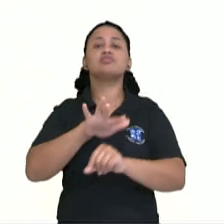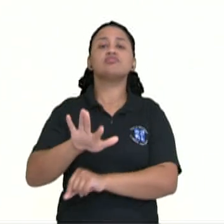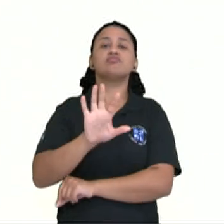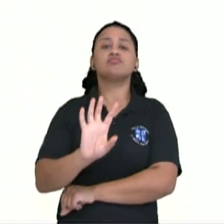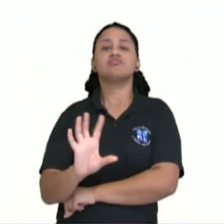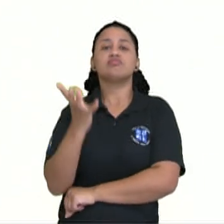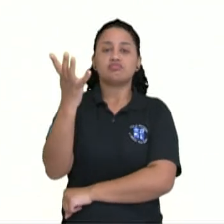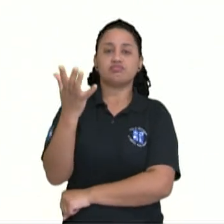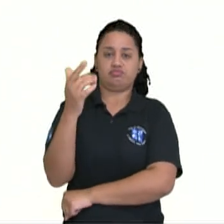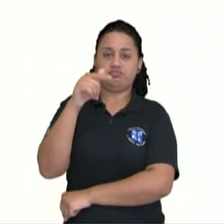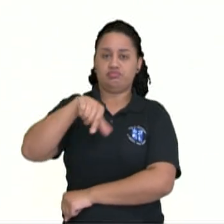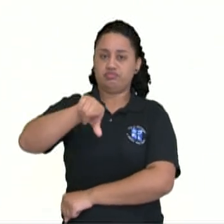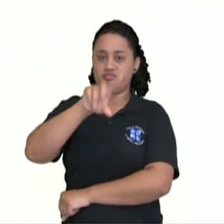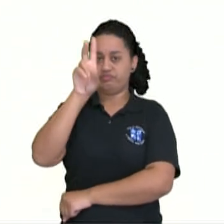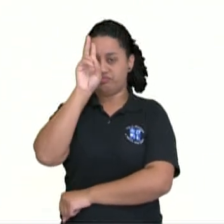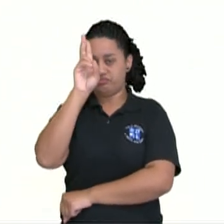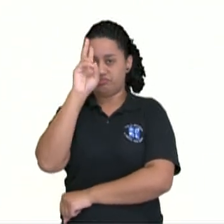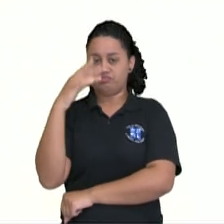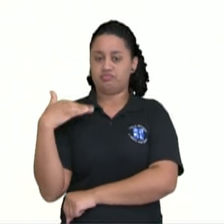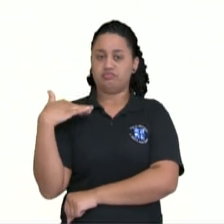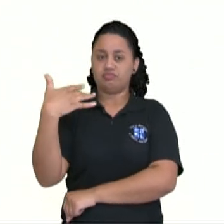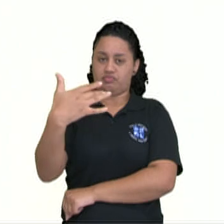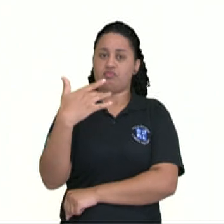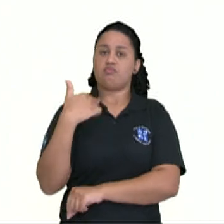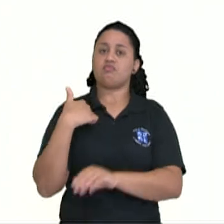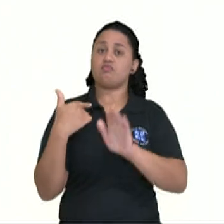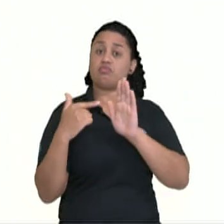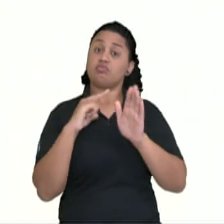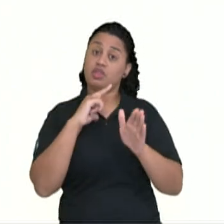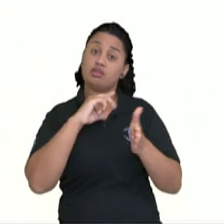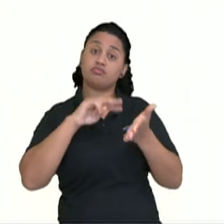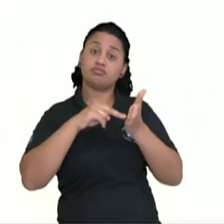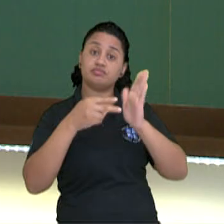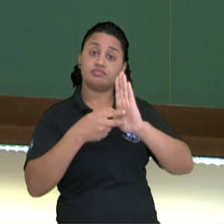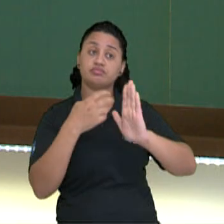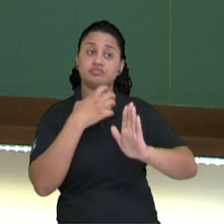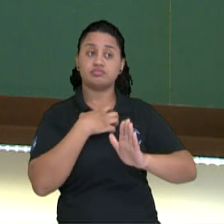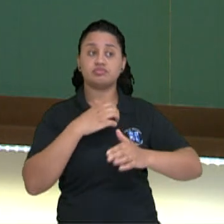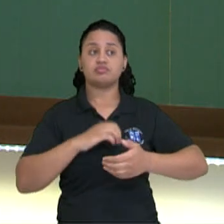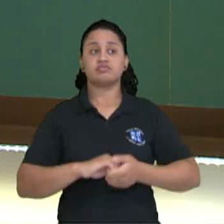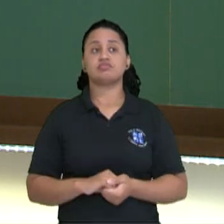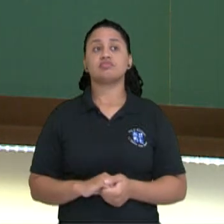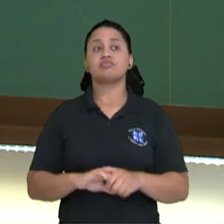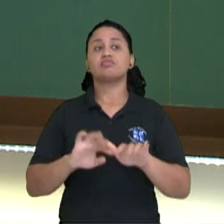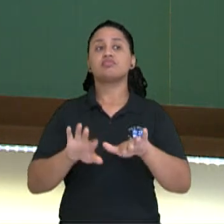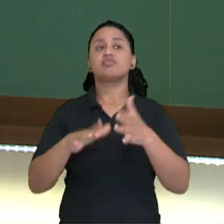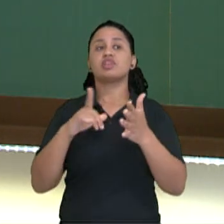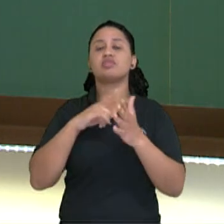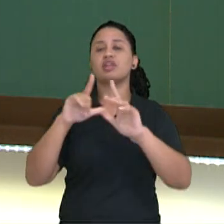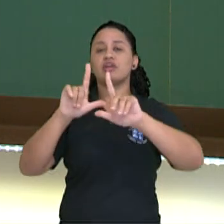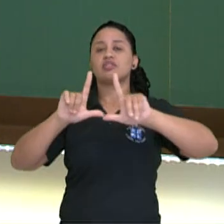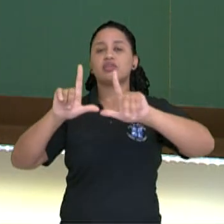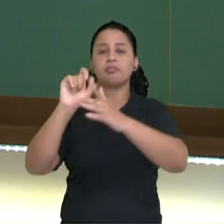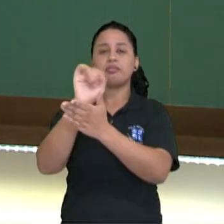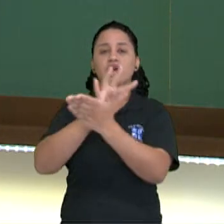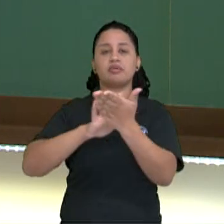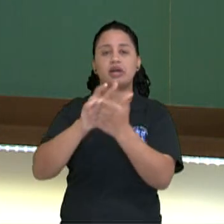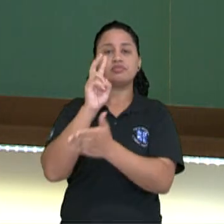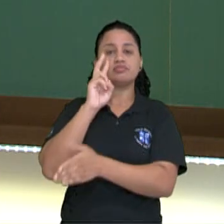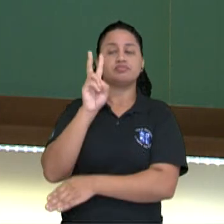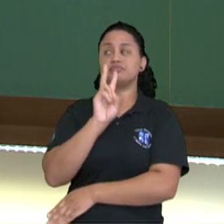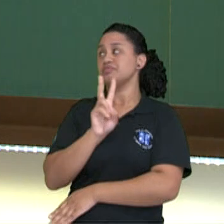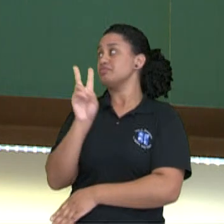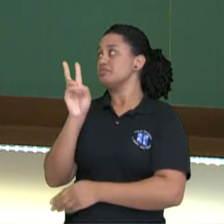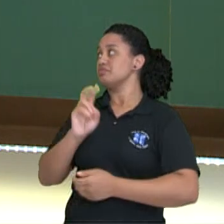os acontecimentos, eles fazem sentido. Aqui a gente tem uma ilustração que representa